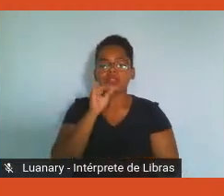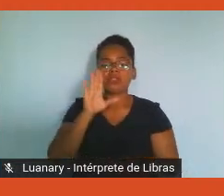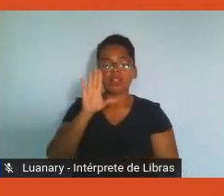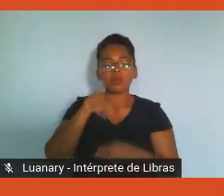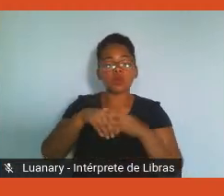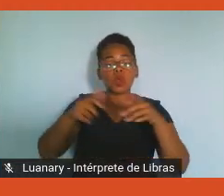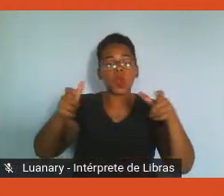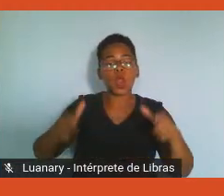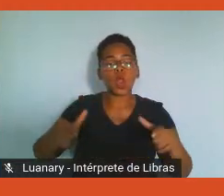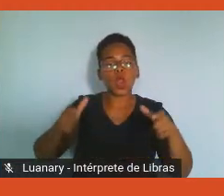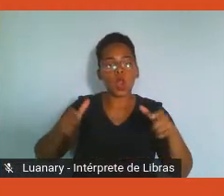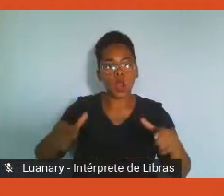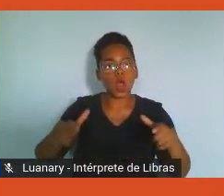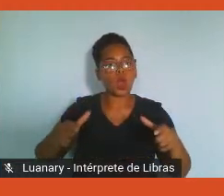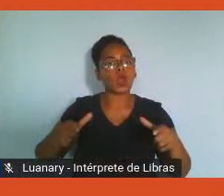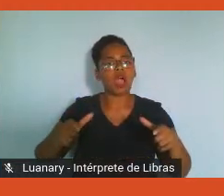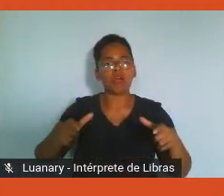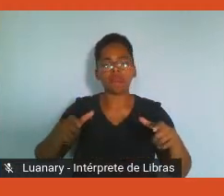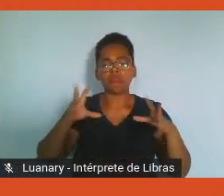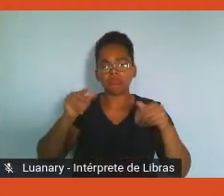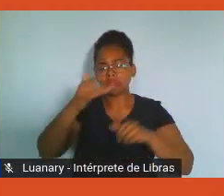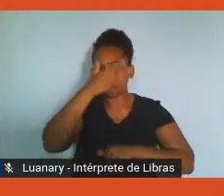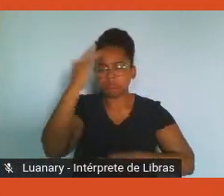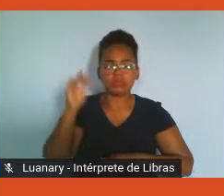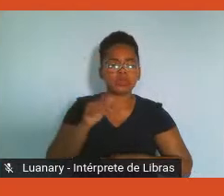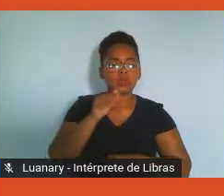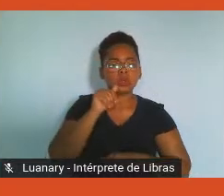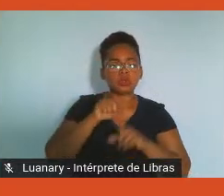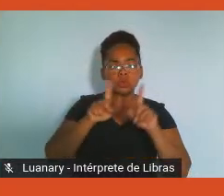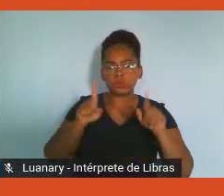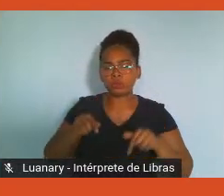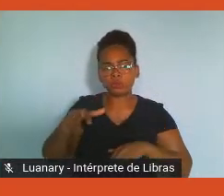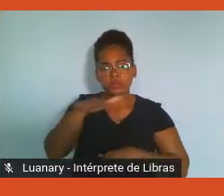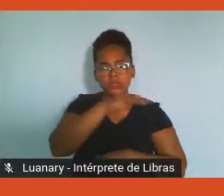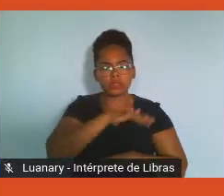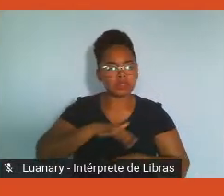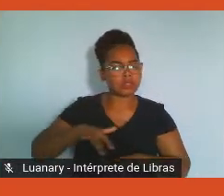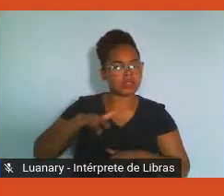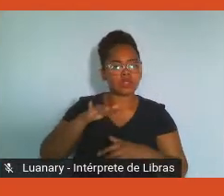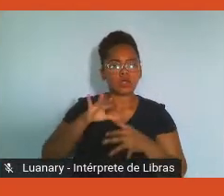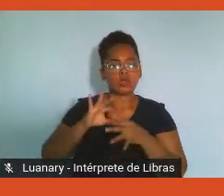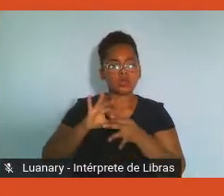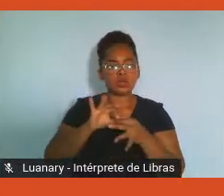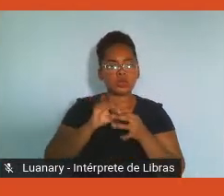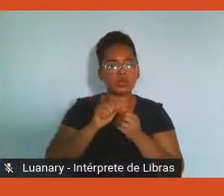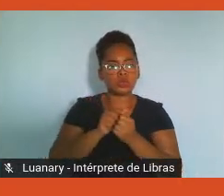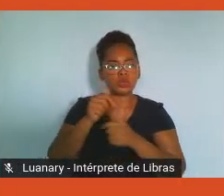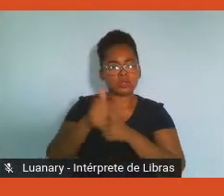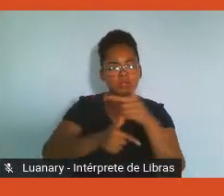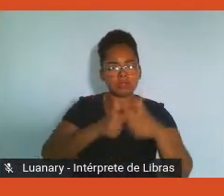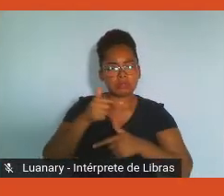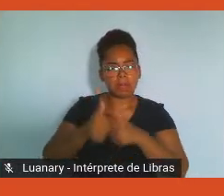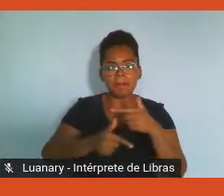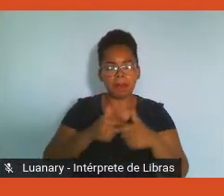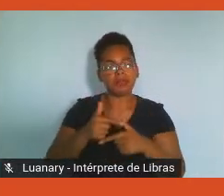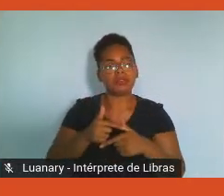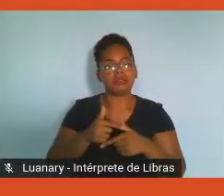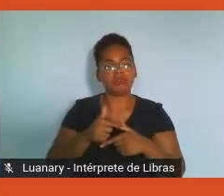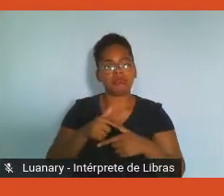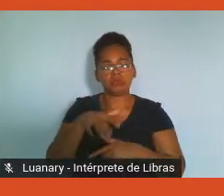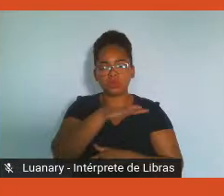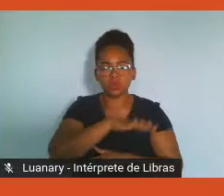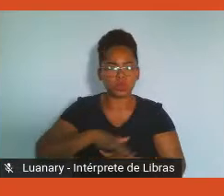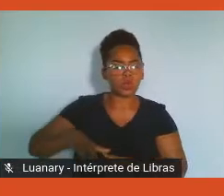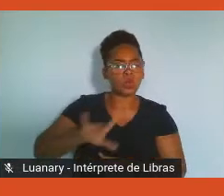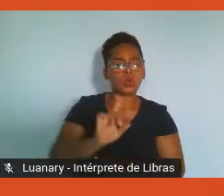lugares demarcados, todos os níveis e todos os setores deles se interagem. O clima é mais